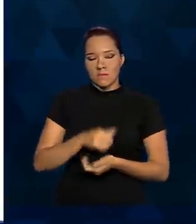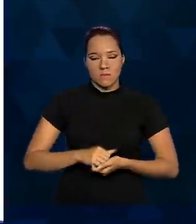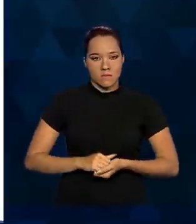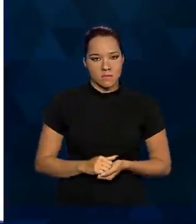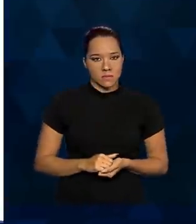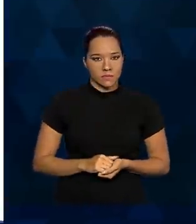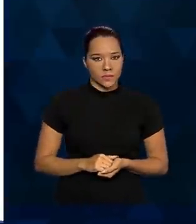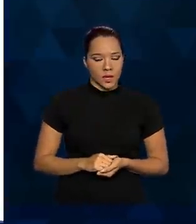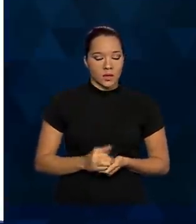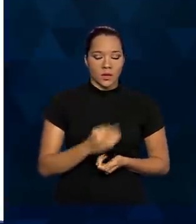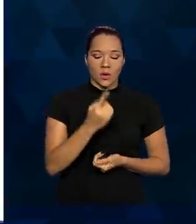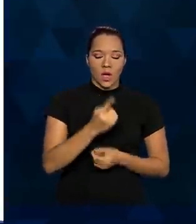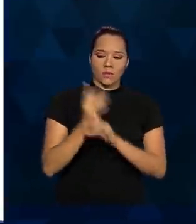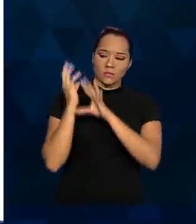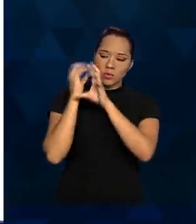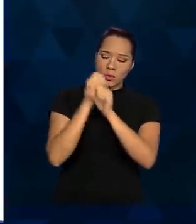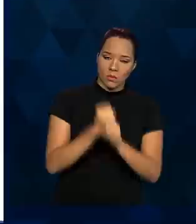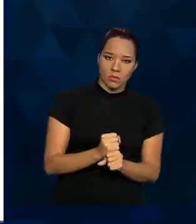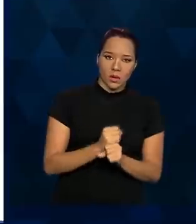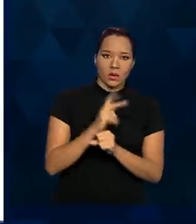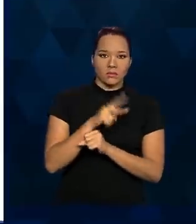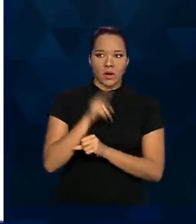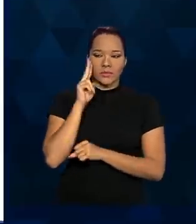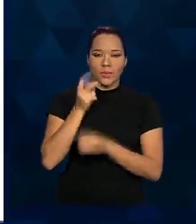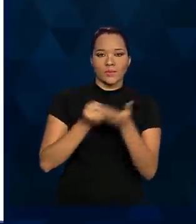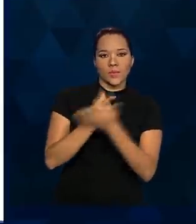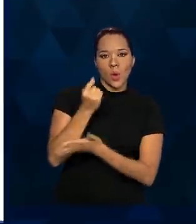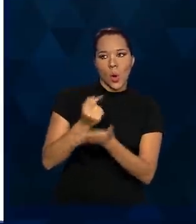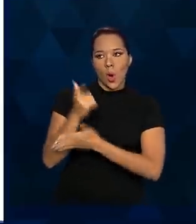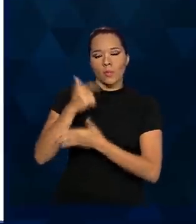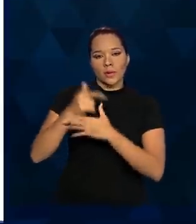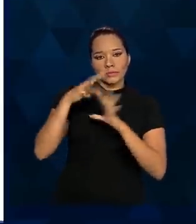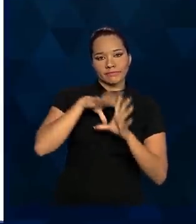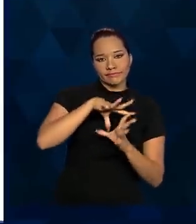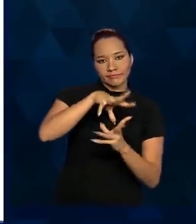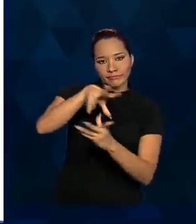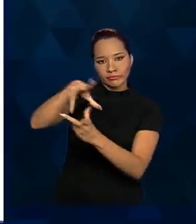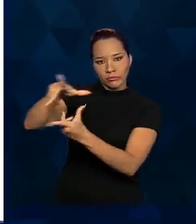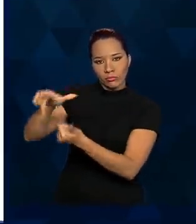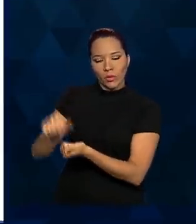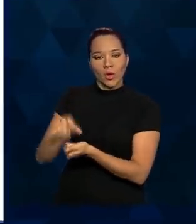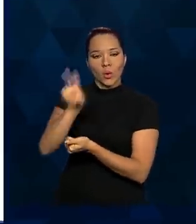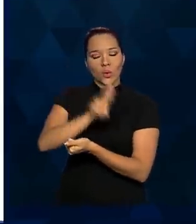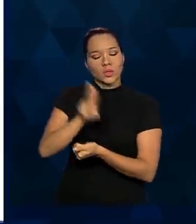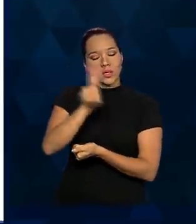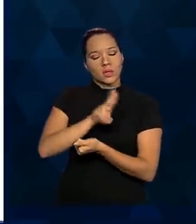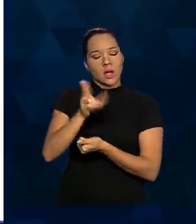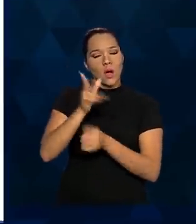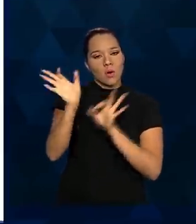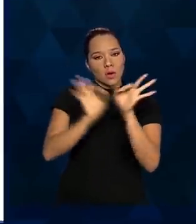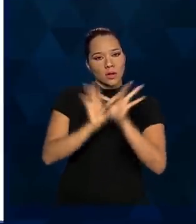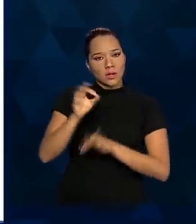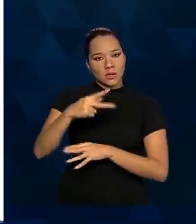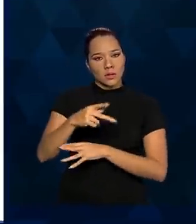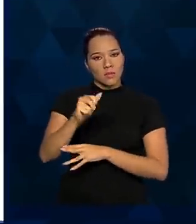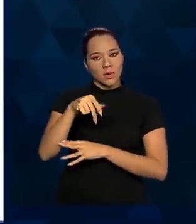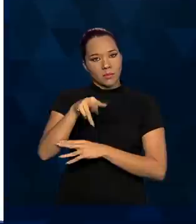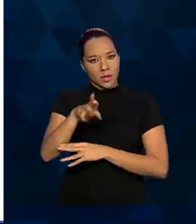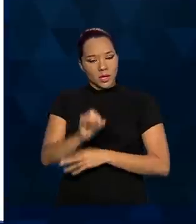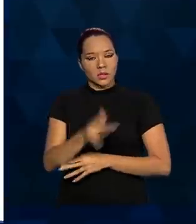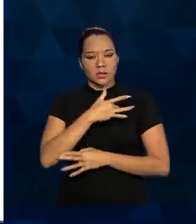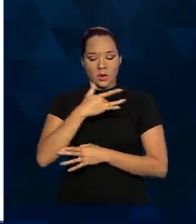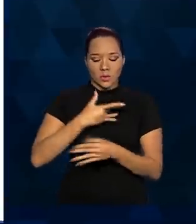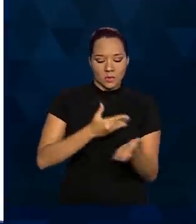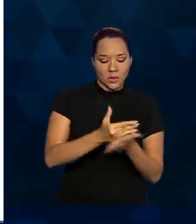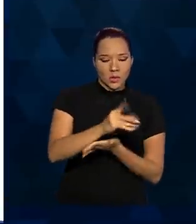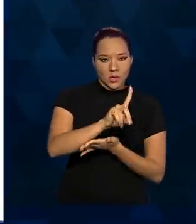Uma cotação para realizar uma compra internacional via Organização Pan-Americana de Saúde, que se iniciou no dia 18